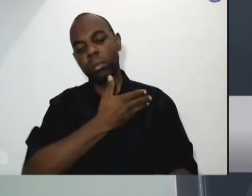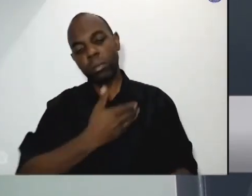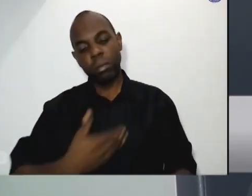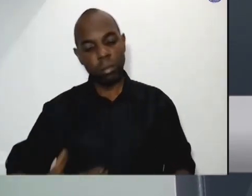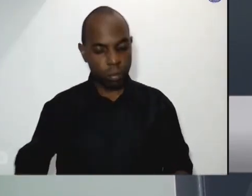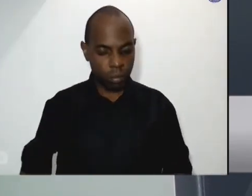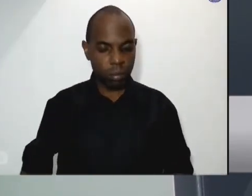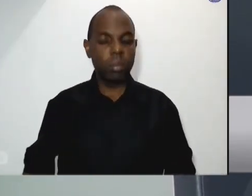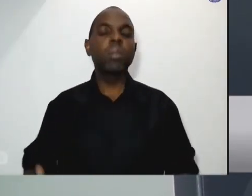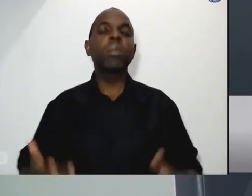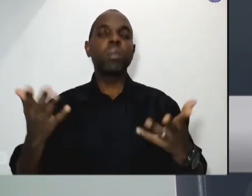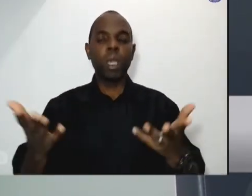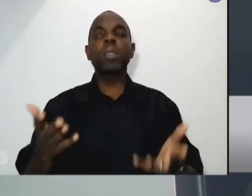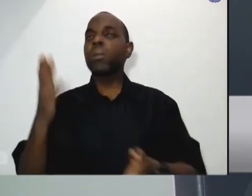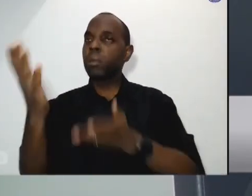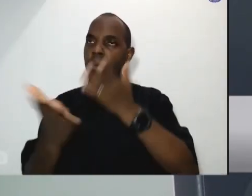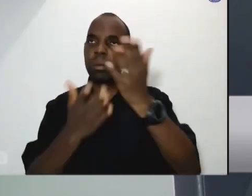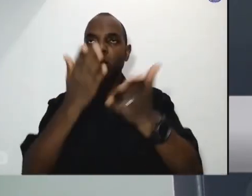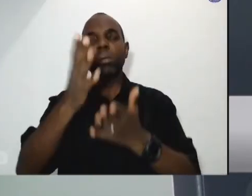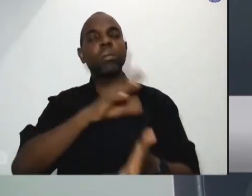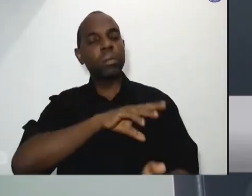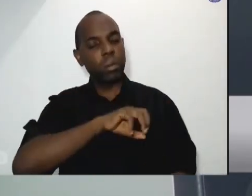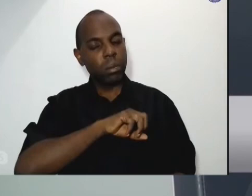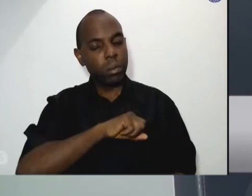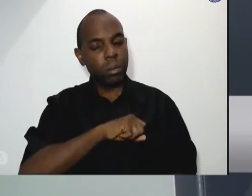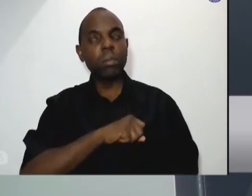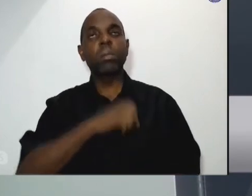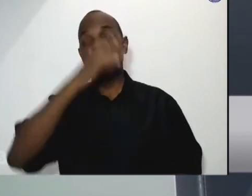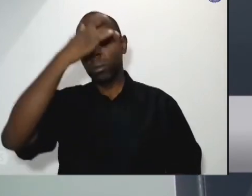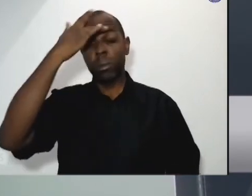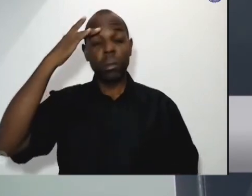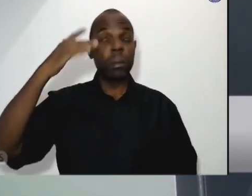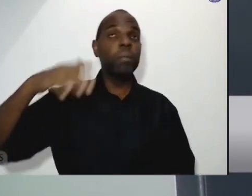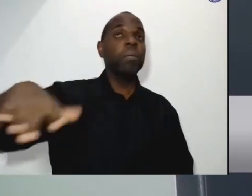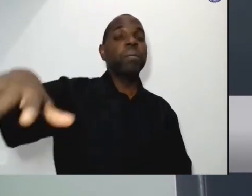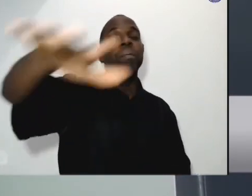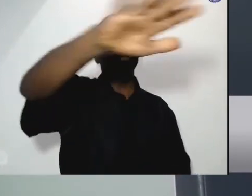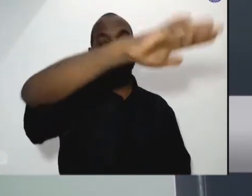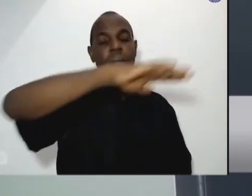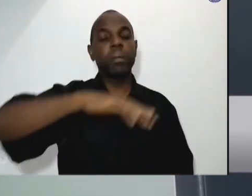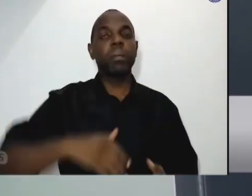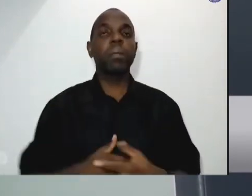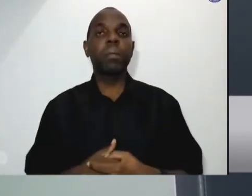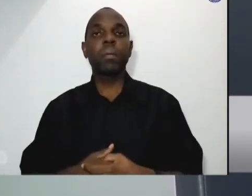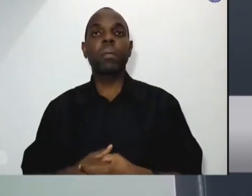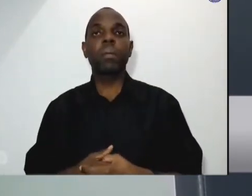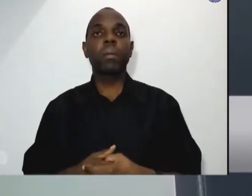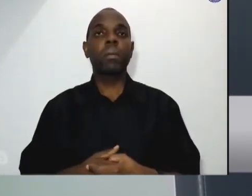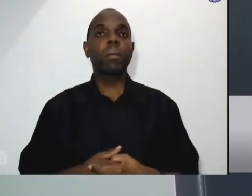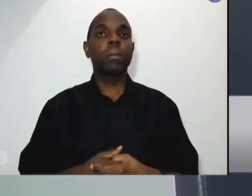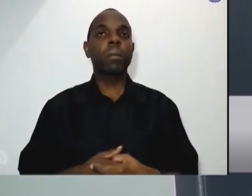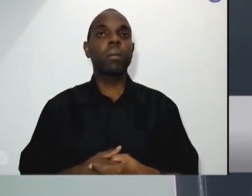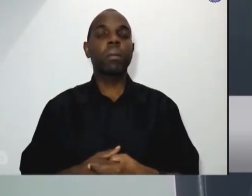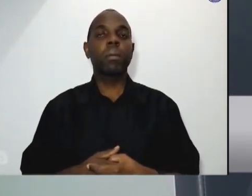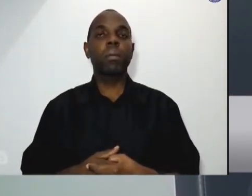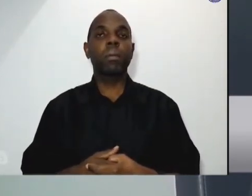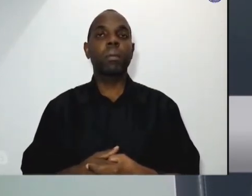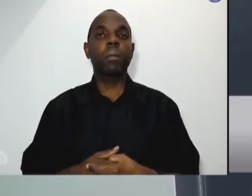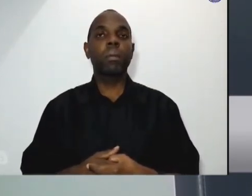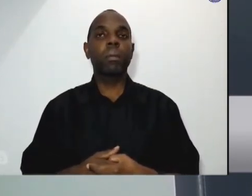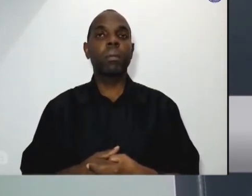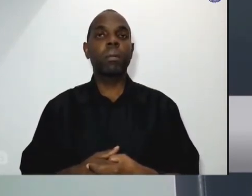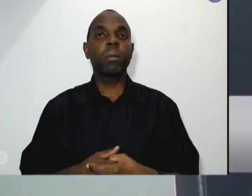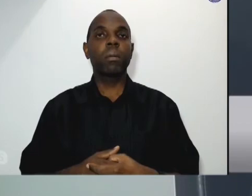de amor ao próximo dedicação ao bem comum e queríamos também citar aqui como bem disse o sargento